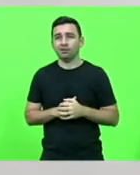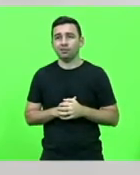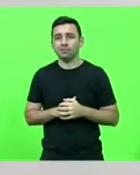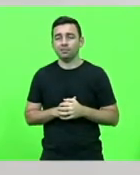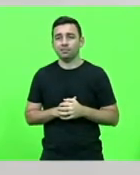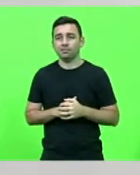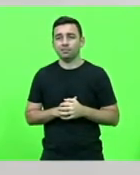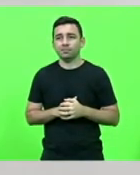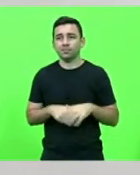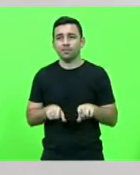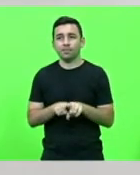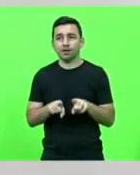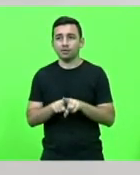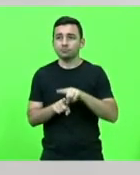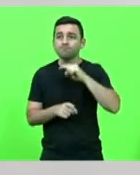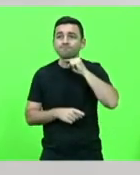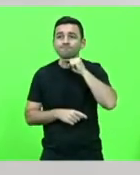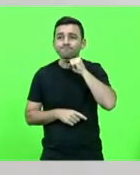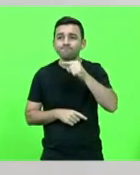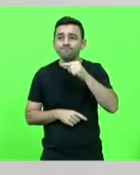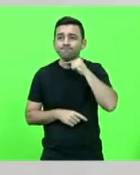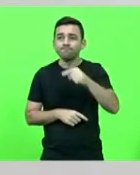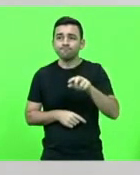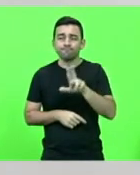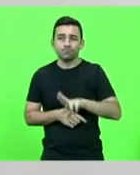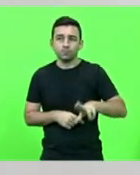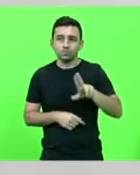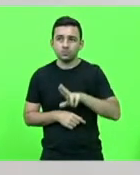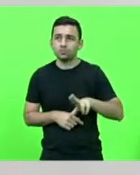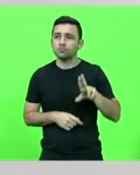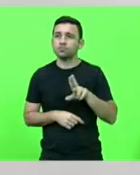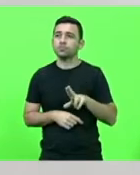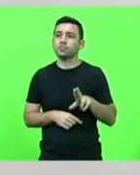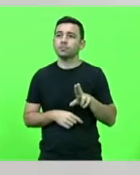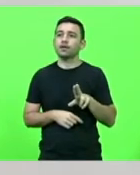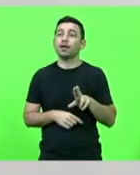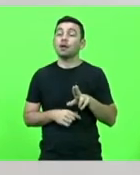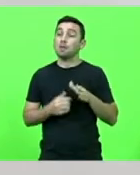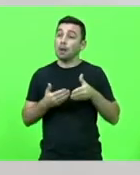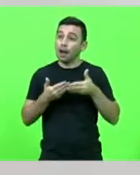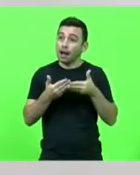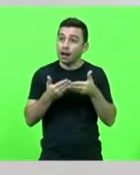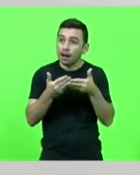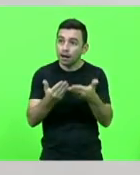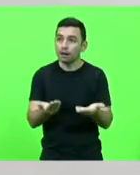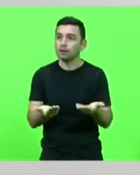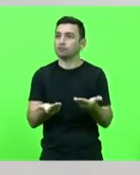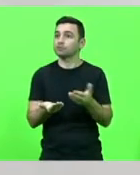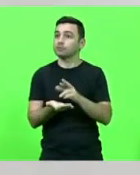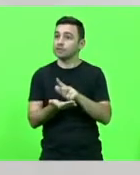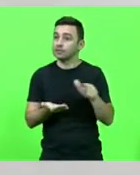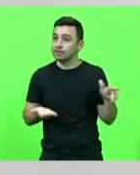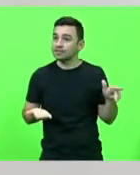é possível também utilizar barcos e navios etc. lá na região por não ter as condições